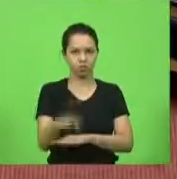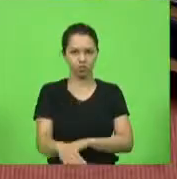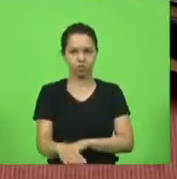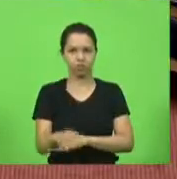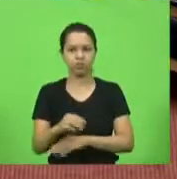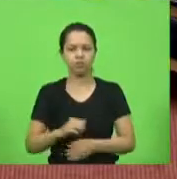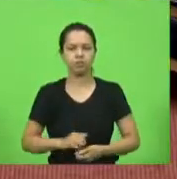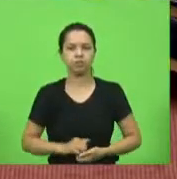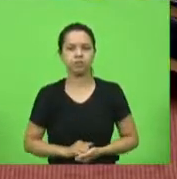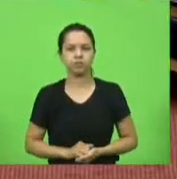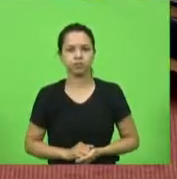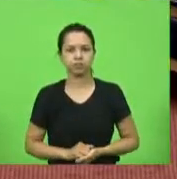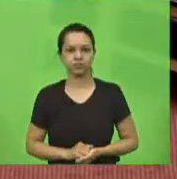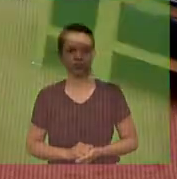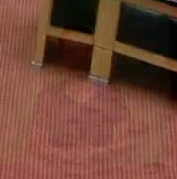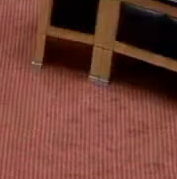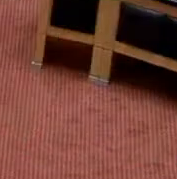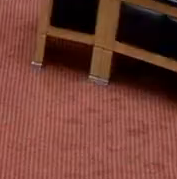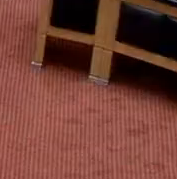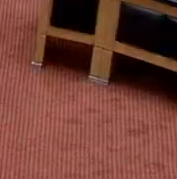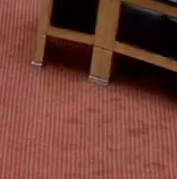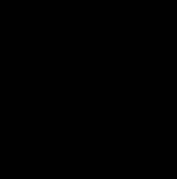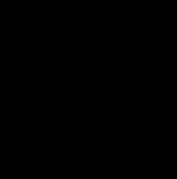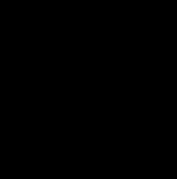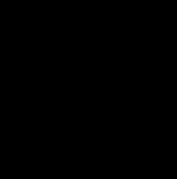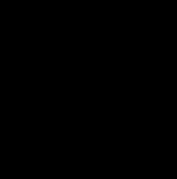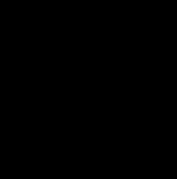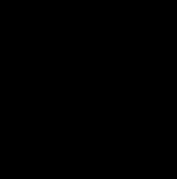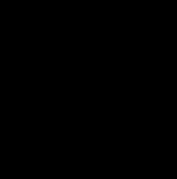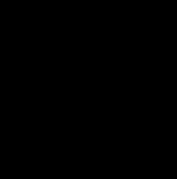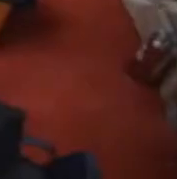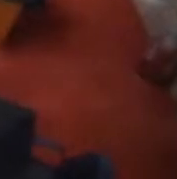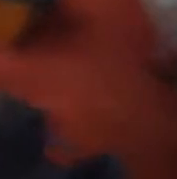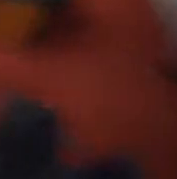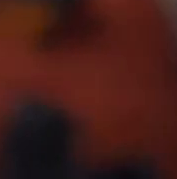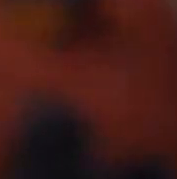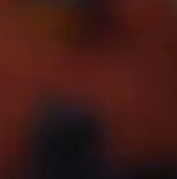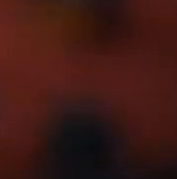sessão e aí